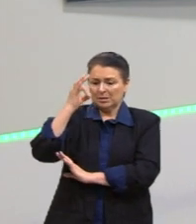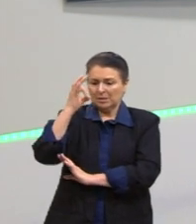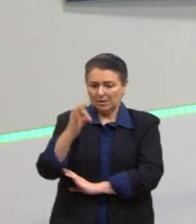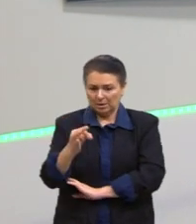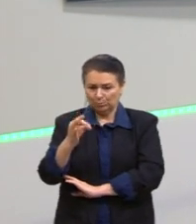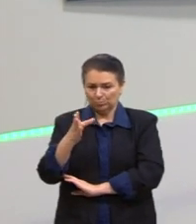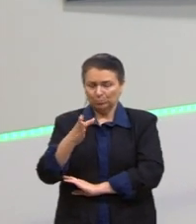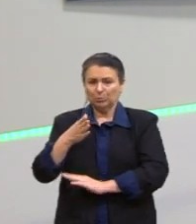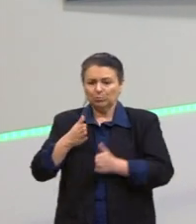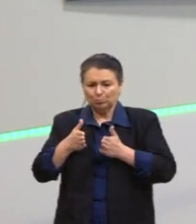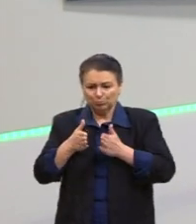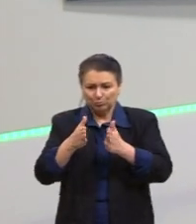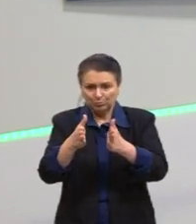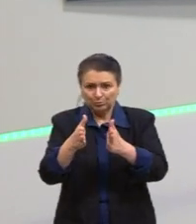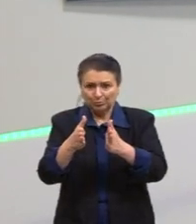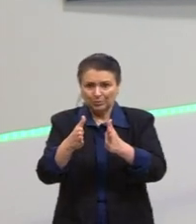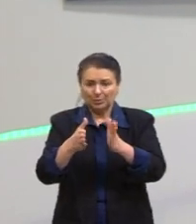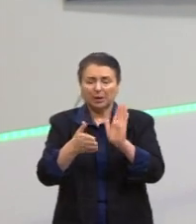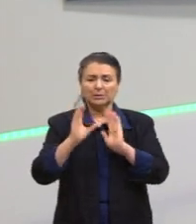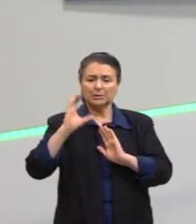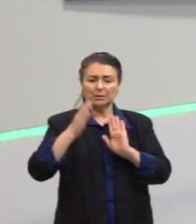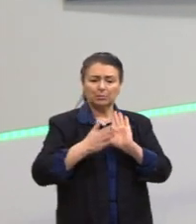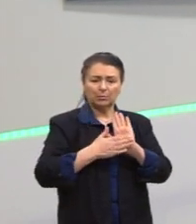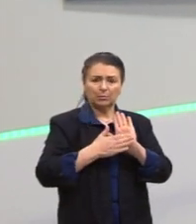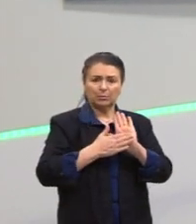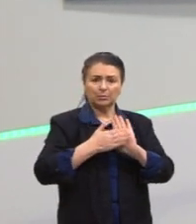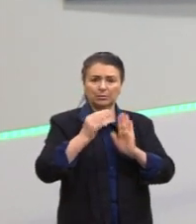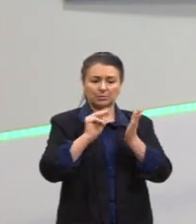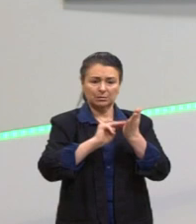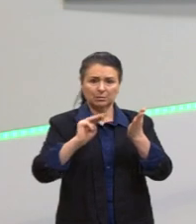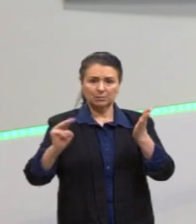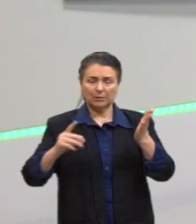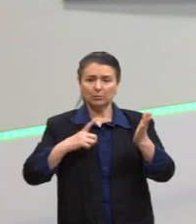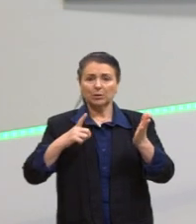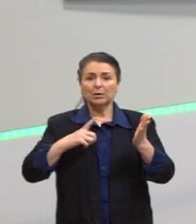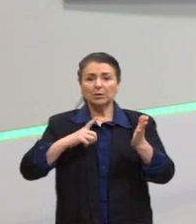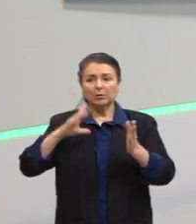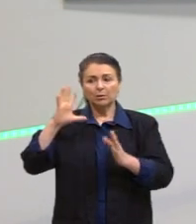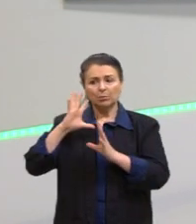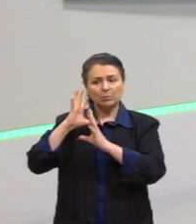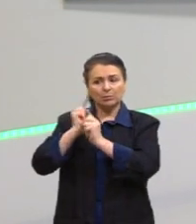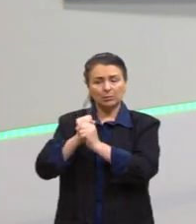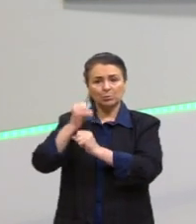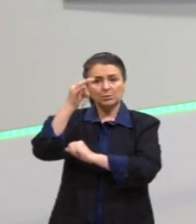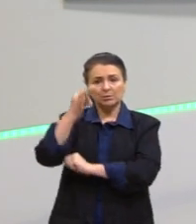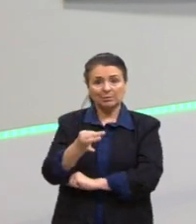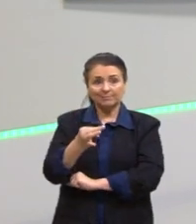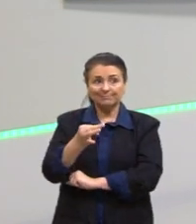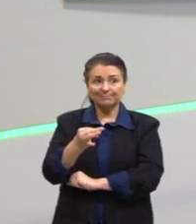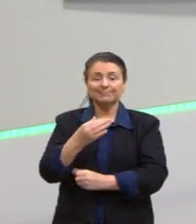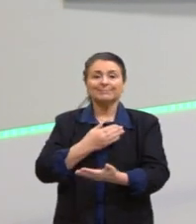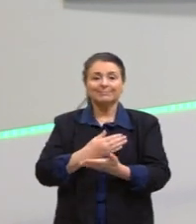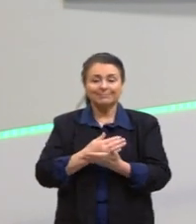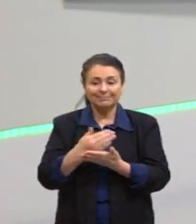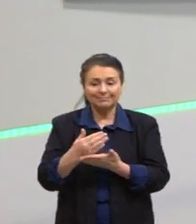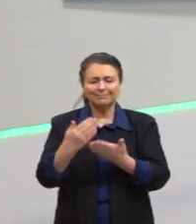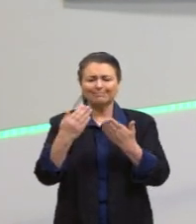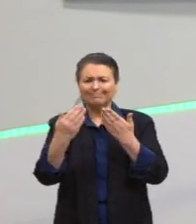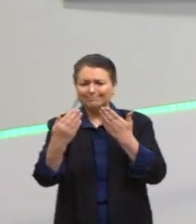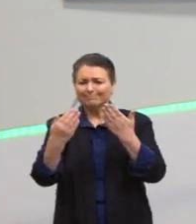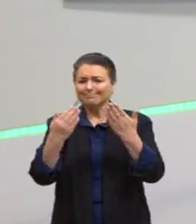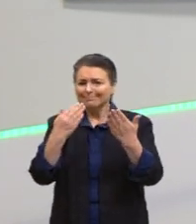ciência propunha através de um método que chegaria a um resultado certeiro, ele começa a ser questionado,